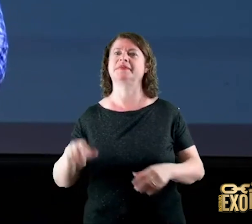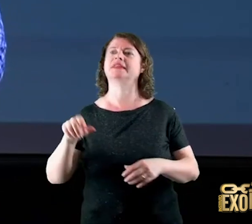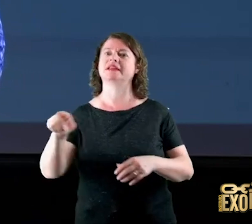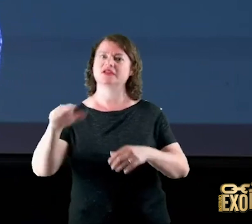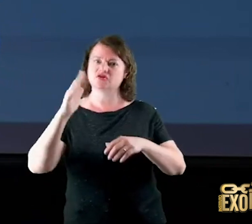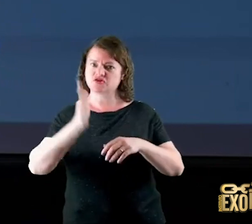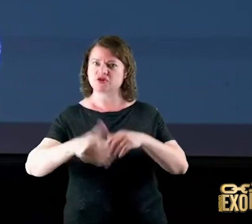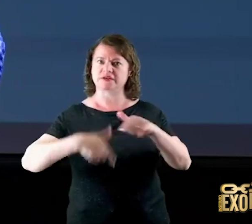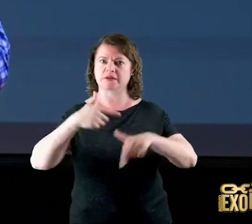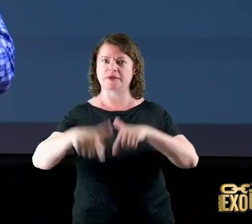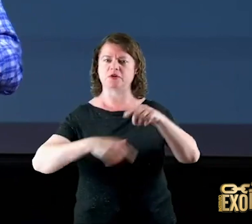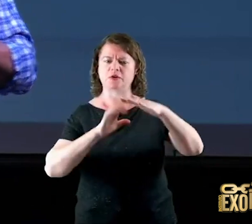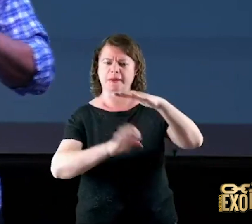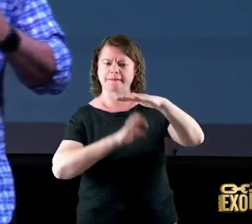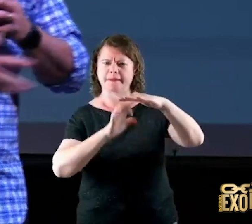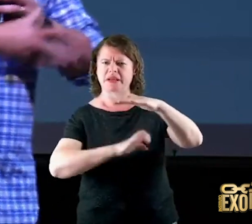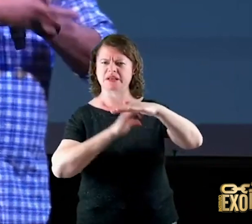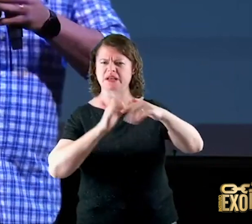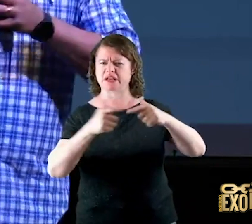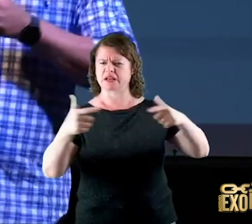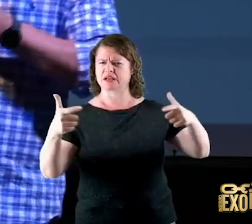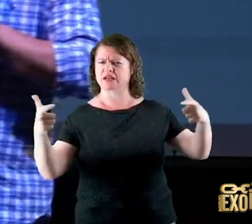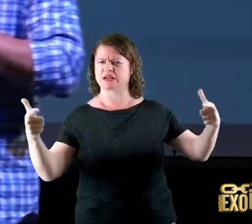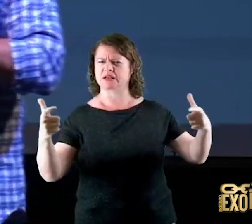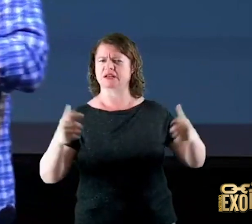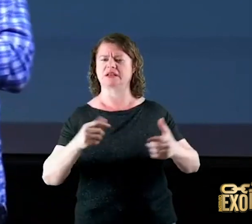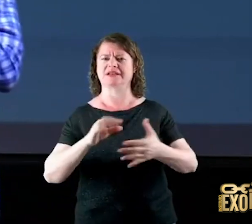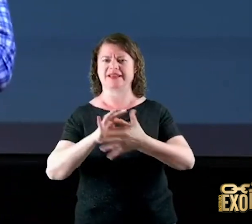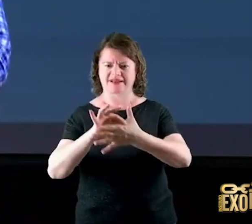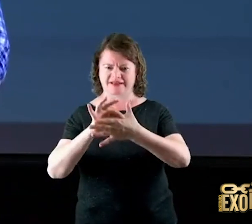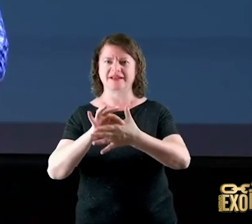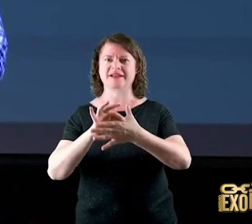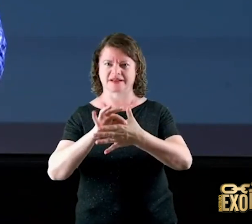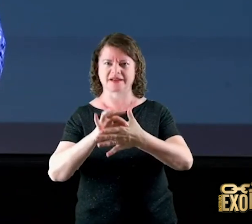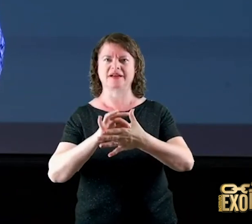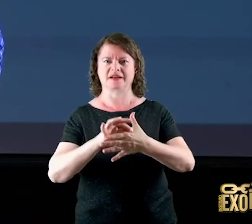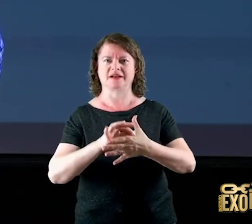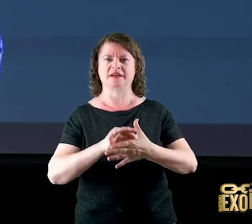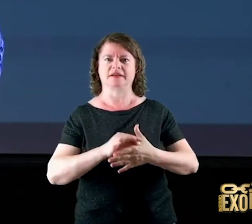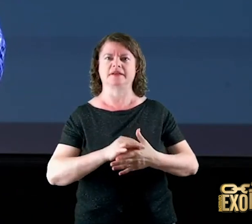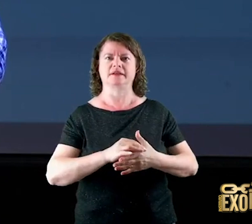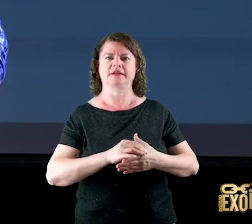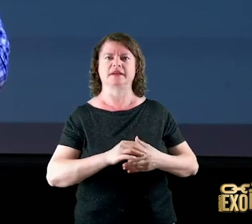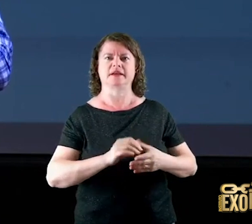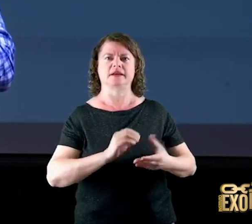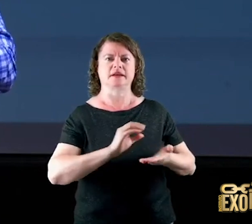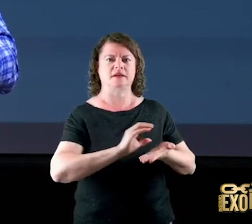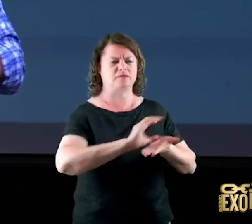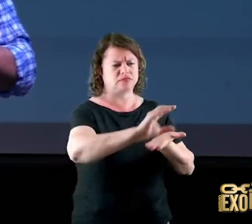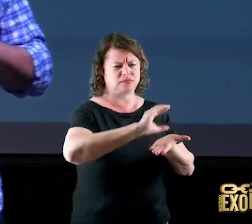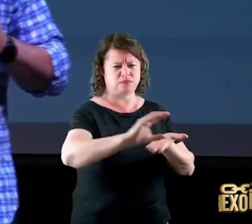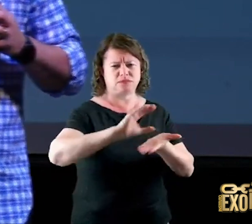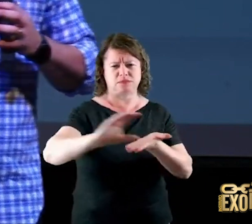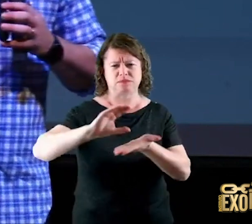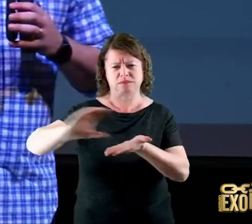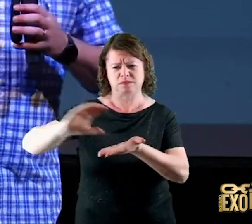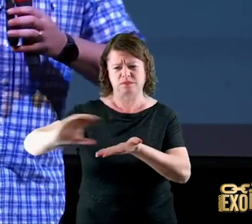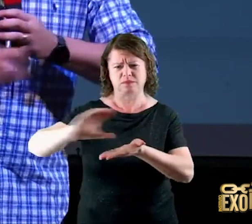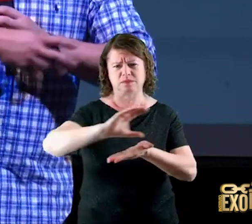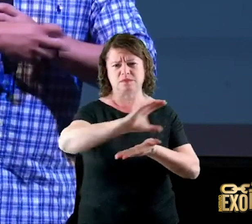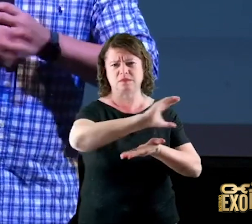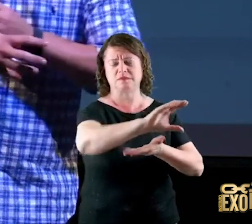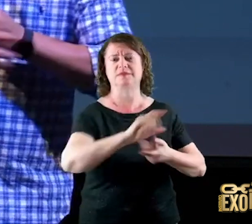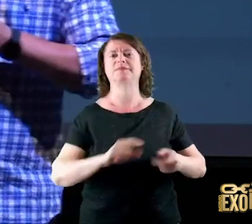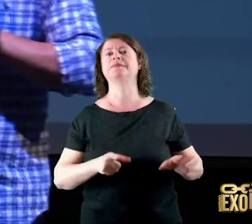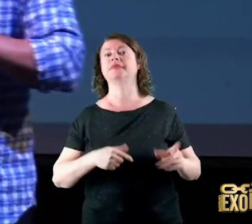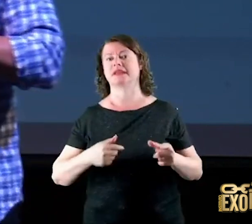carne ele contou para mim assim ele levou para eu comer algumas algumas fatias de